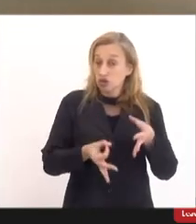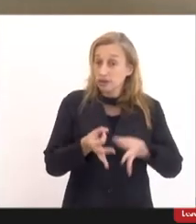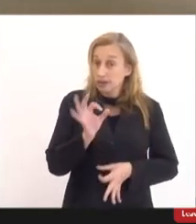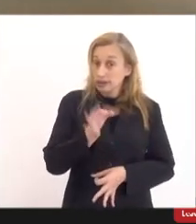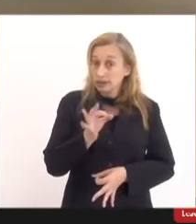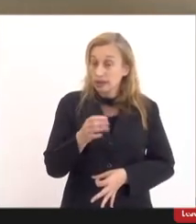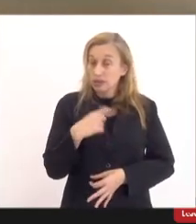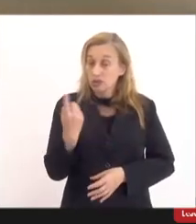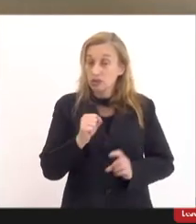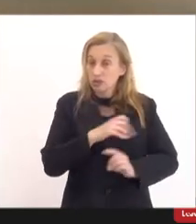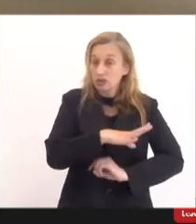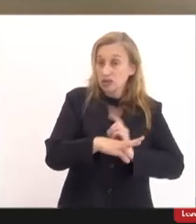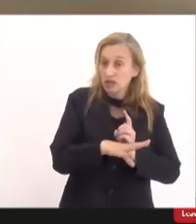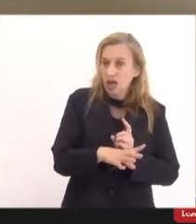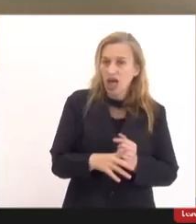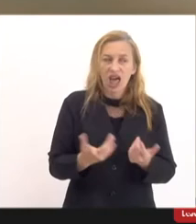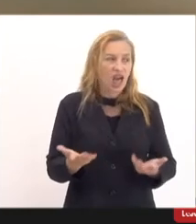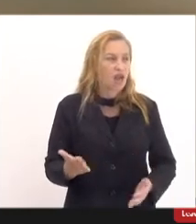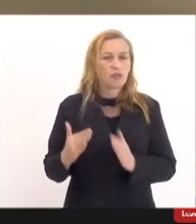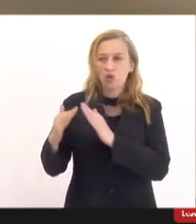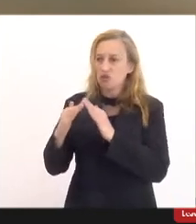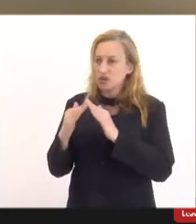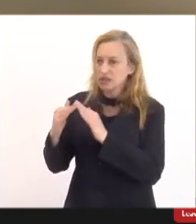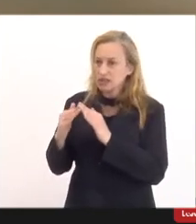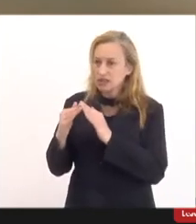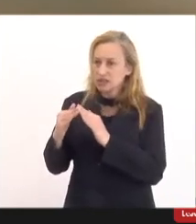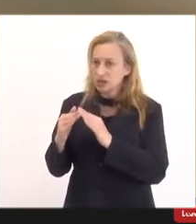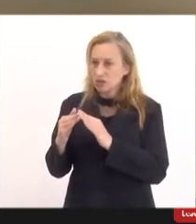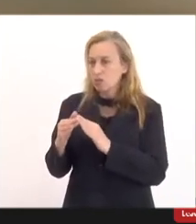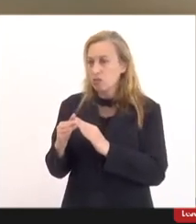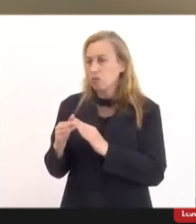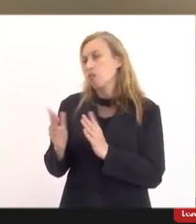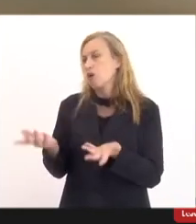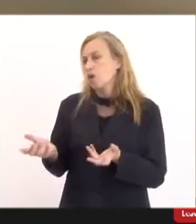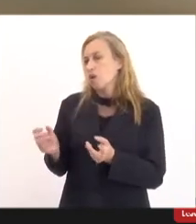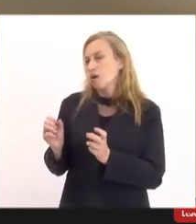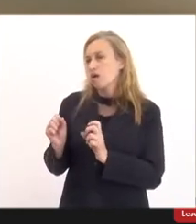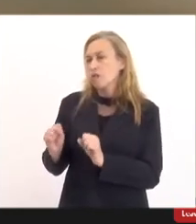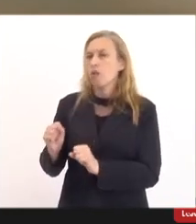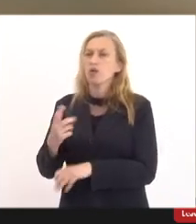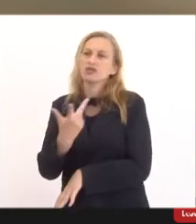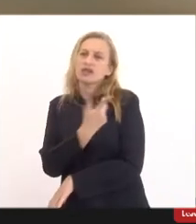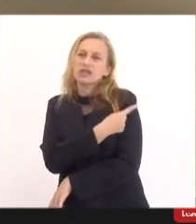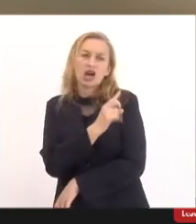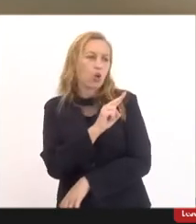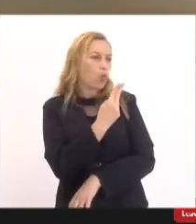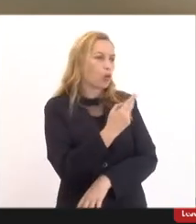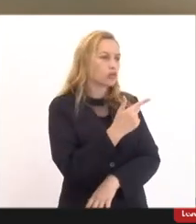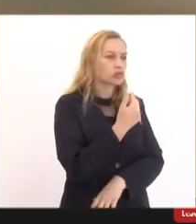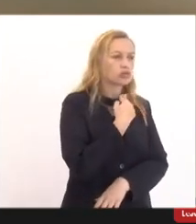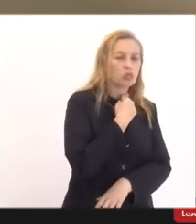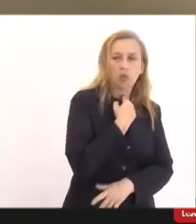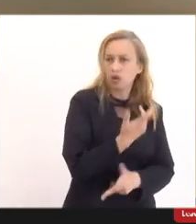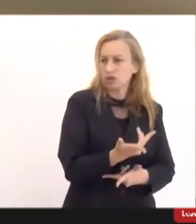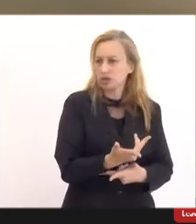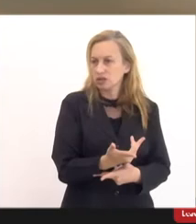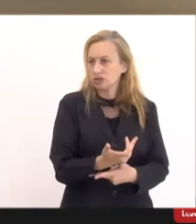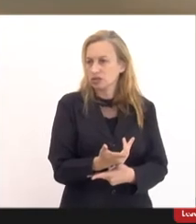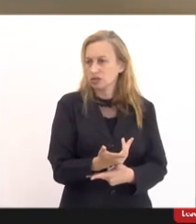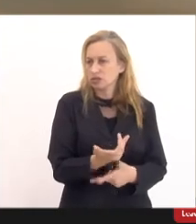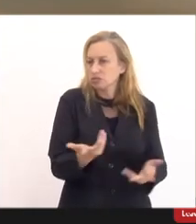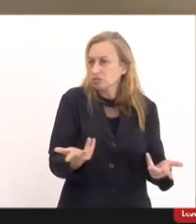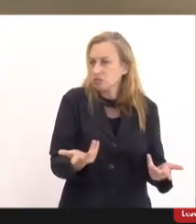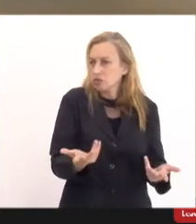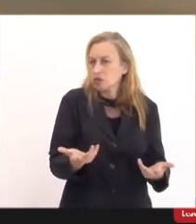Por que pode com o meu vizinho que está na mesma situação e não pode com o outro vizinho que está... Um concede, outro não concede, estão na mesma situação. Então,